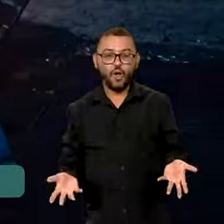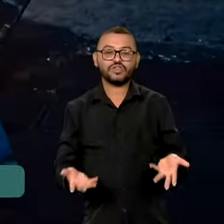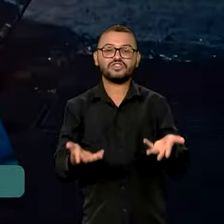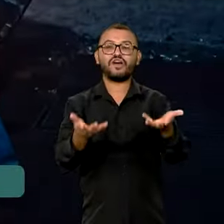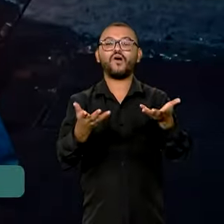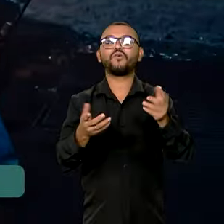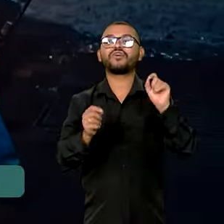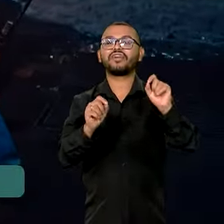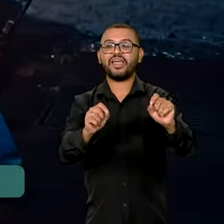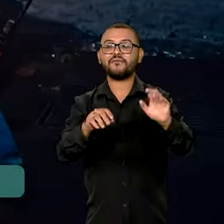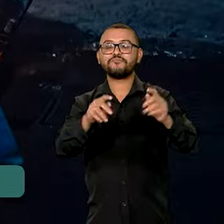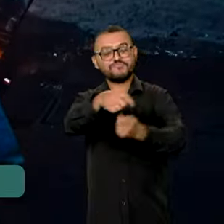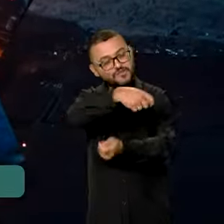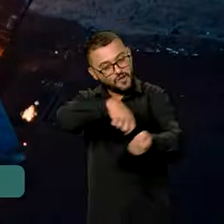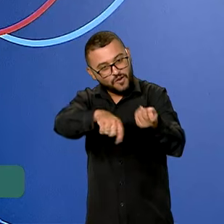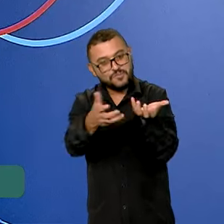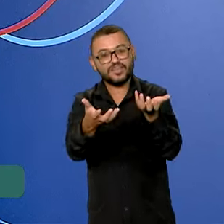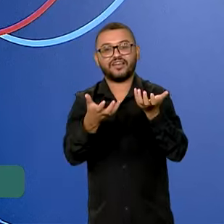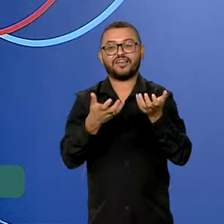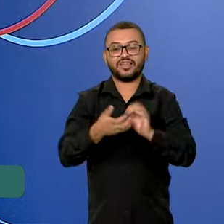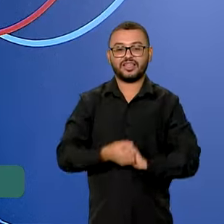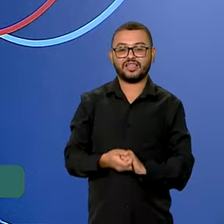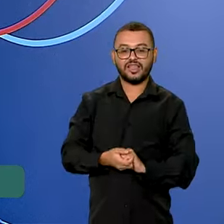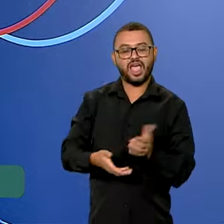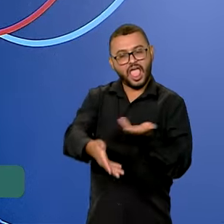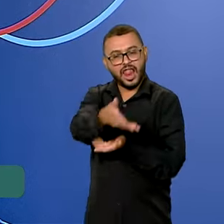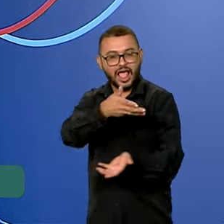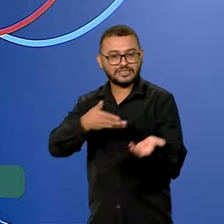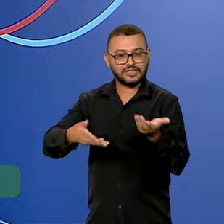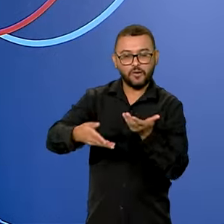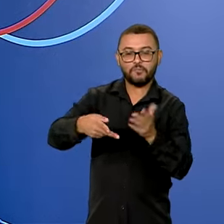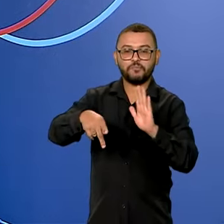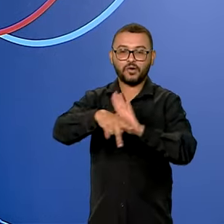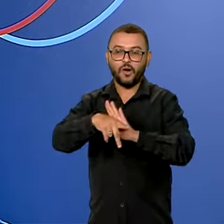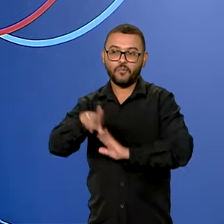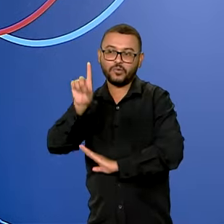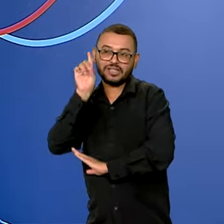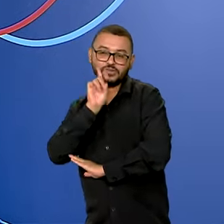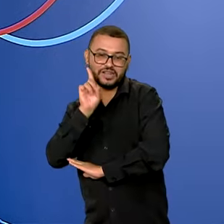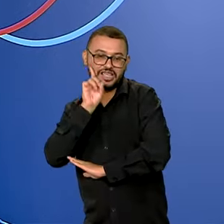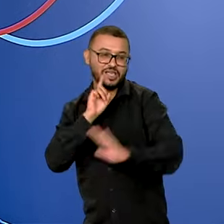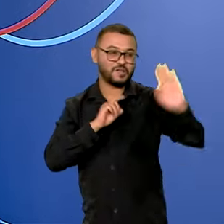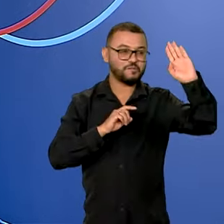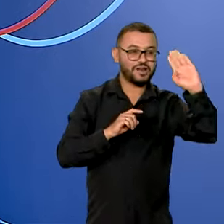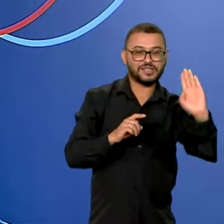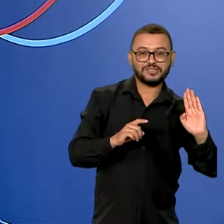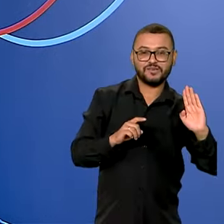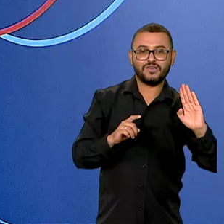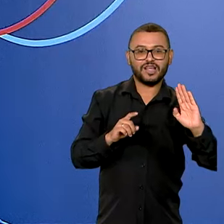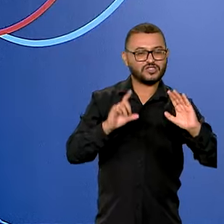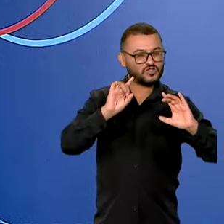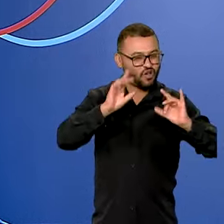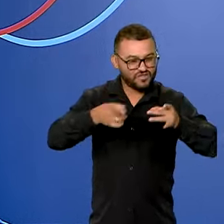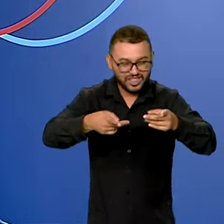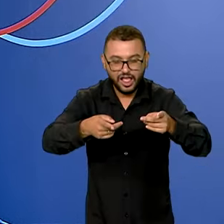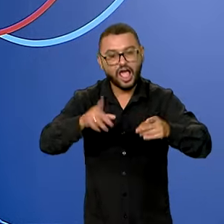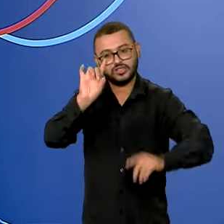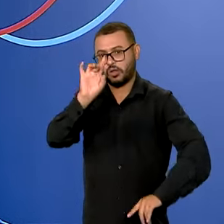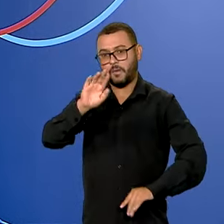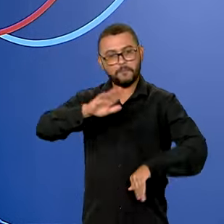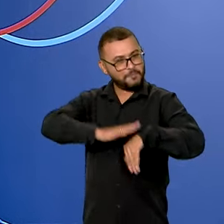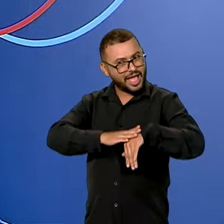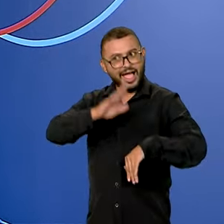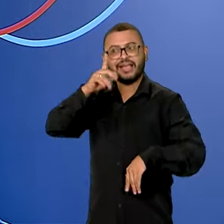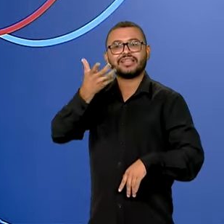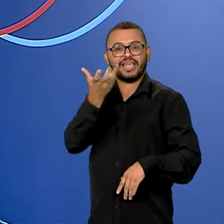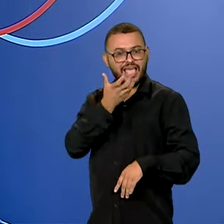mais as suas economias. As relações entre Brasil e Estados Unidos vão além dos negócios. Passam